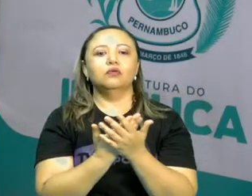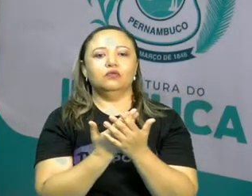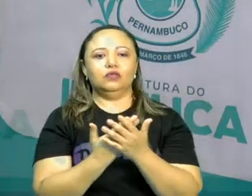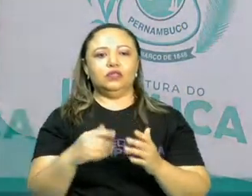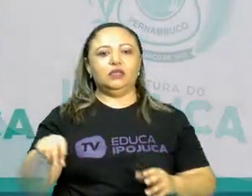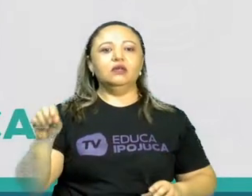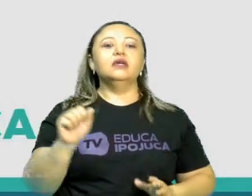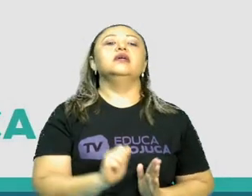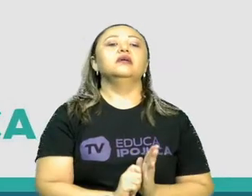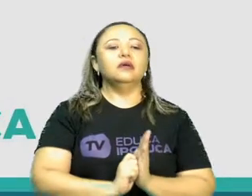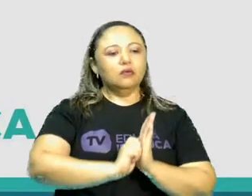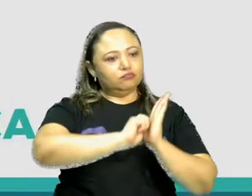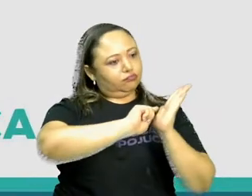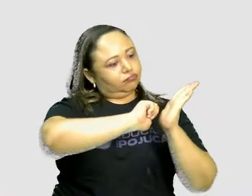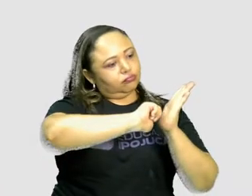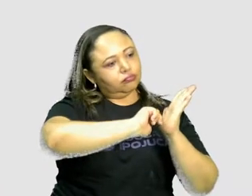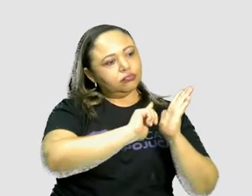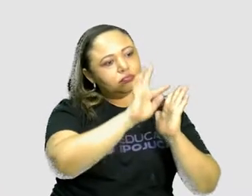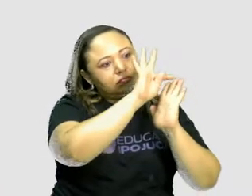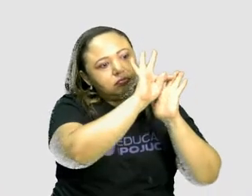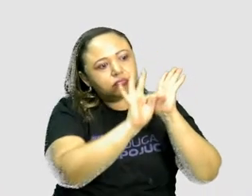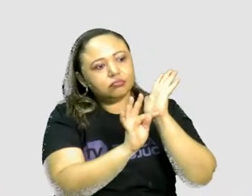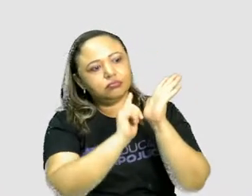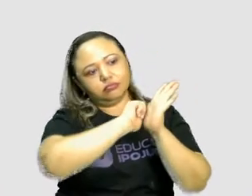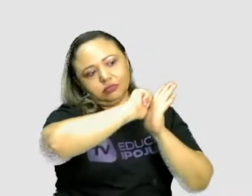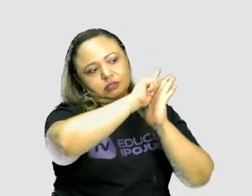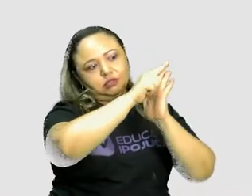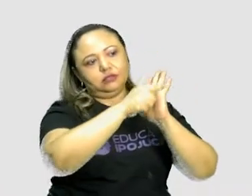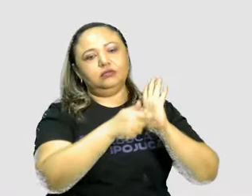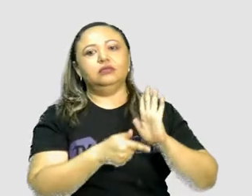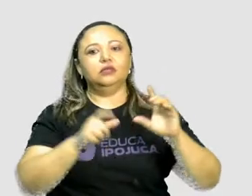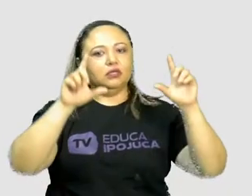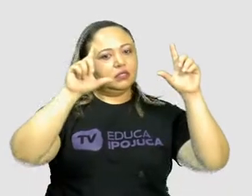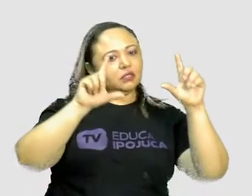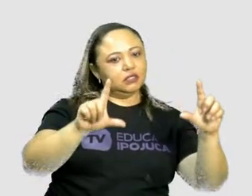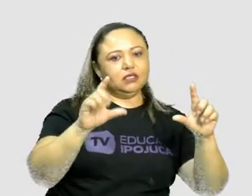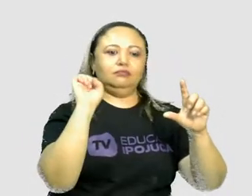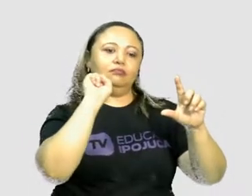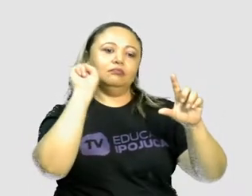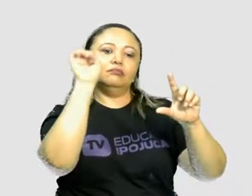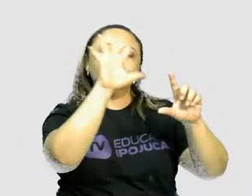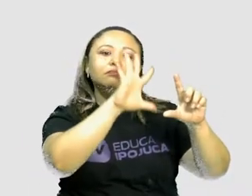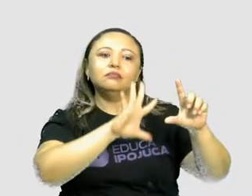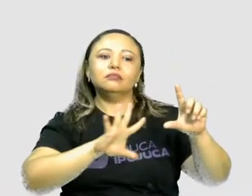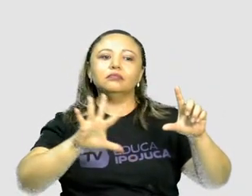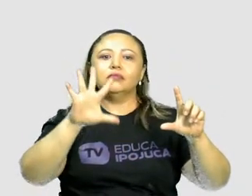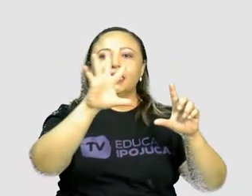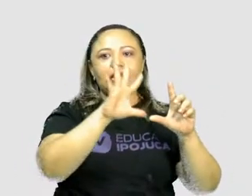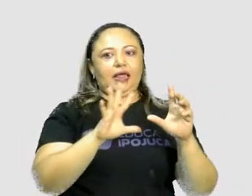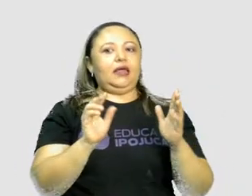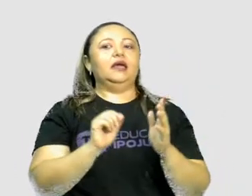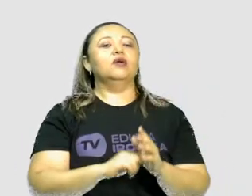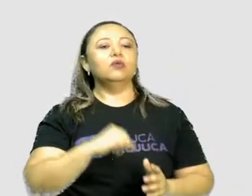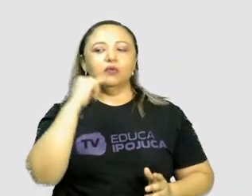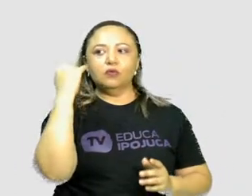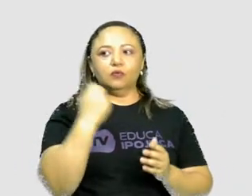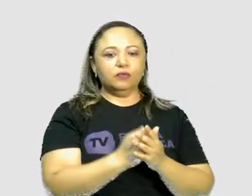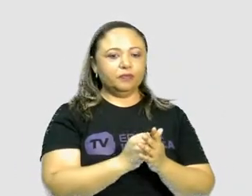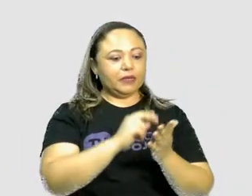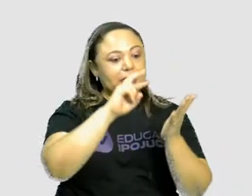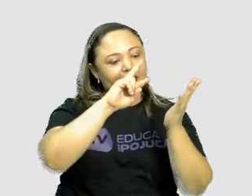é o gênero textual charge. O tema como objetivo é ler e interpretar charges,